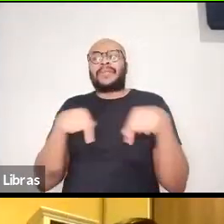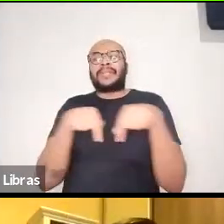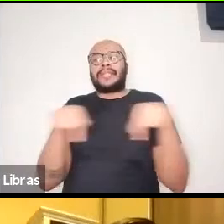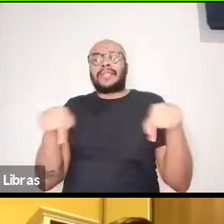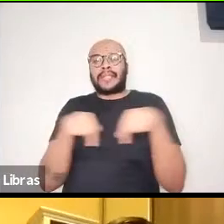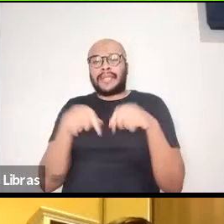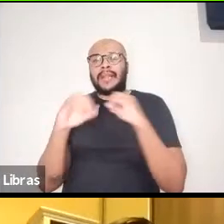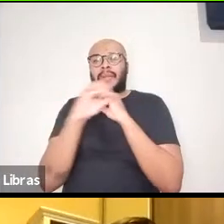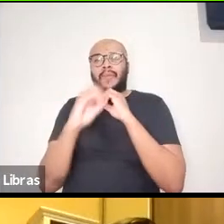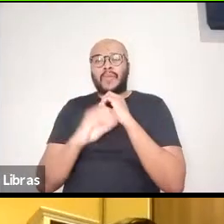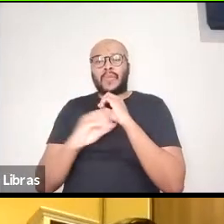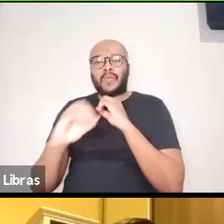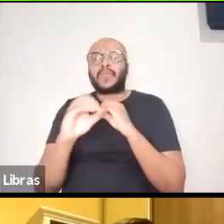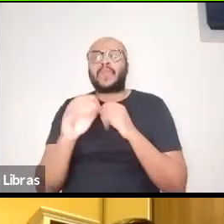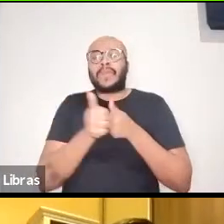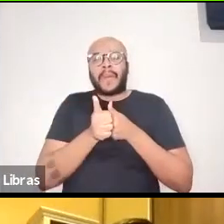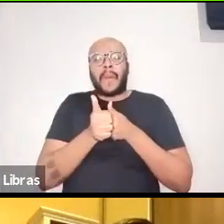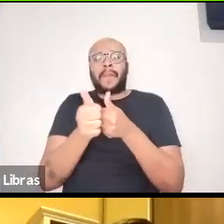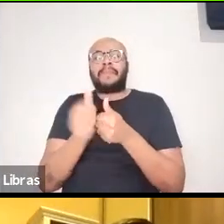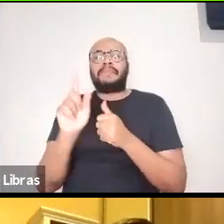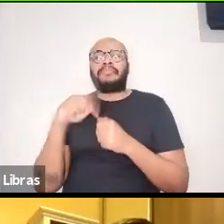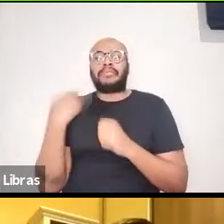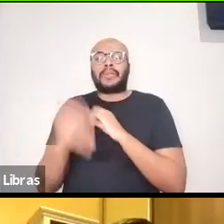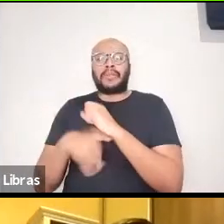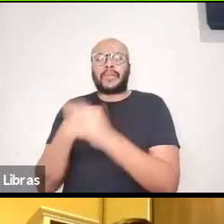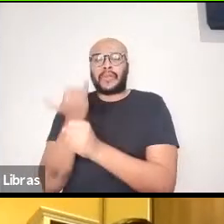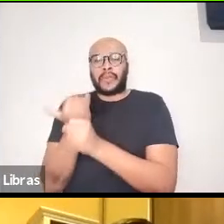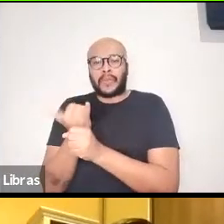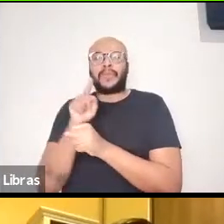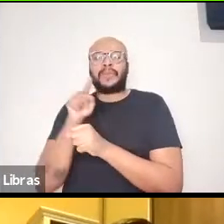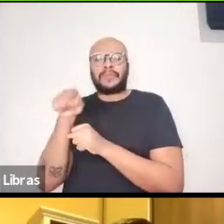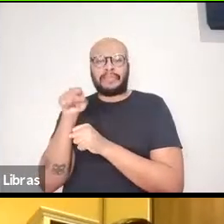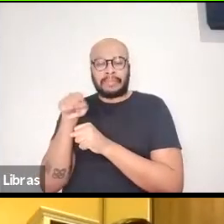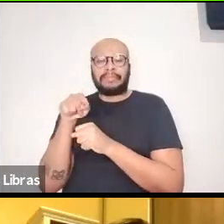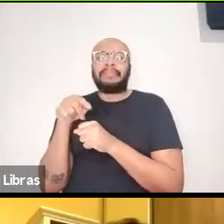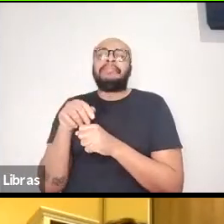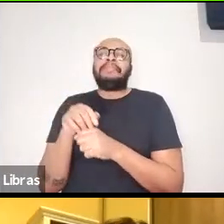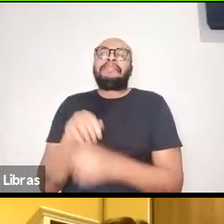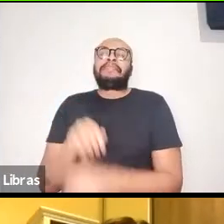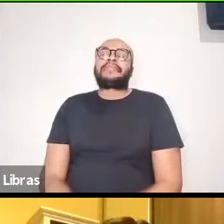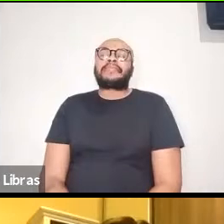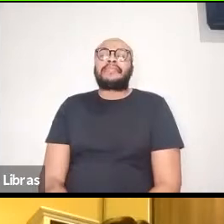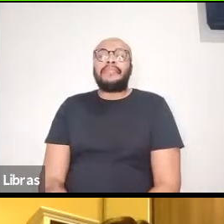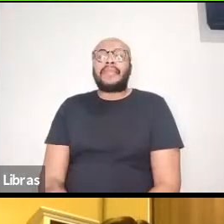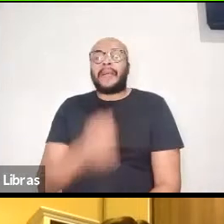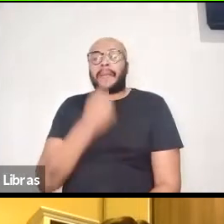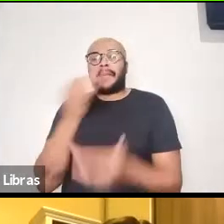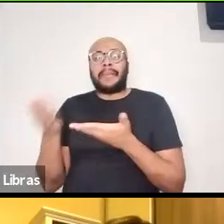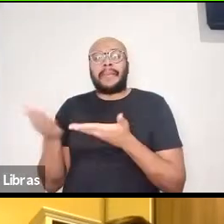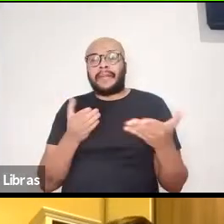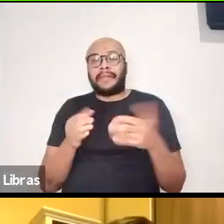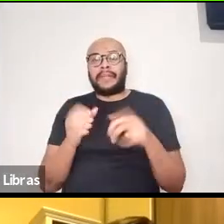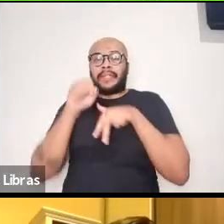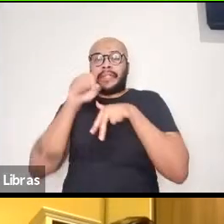que estão nos acompanhando pelo YouTube, no canal da Amped, todos muito bem-vindos, bem-vindas, é